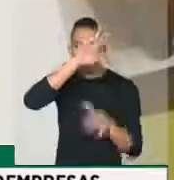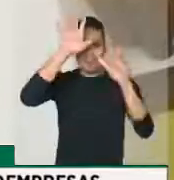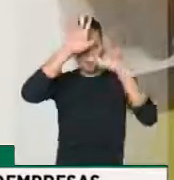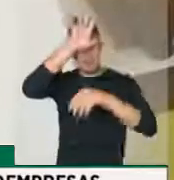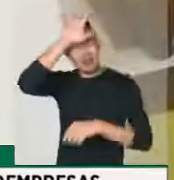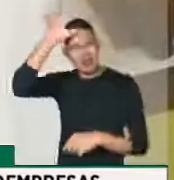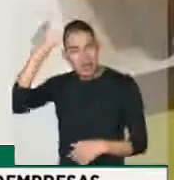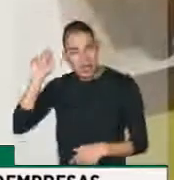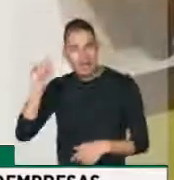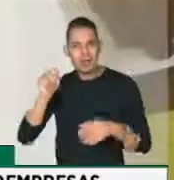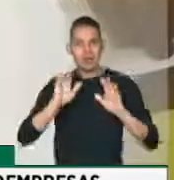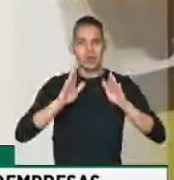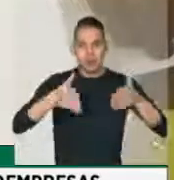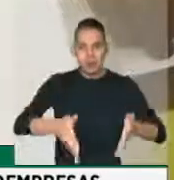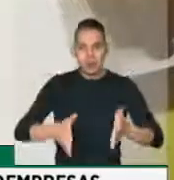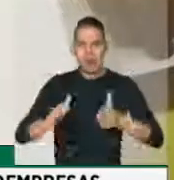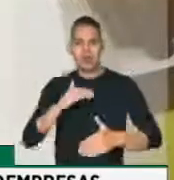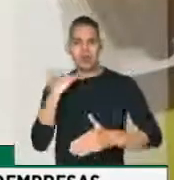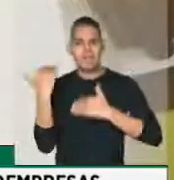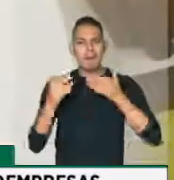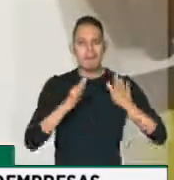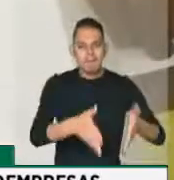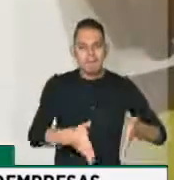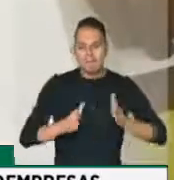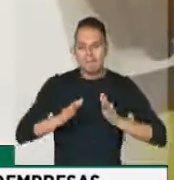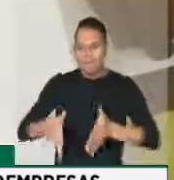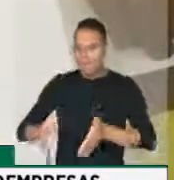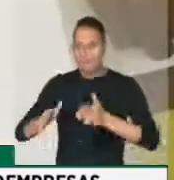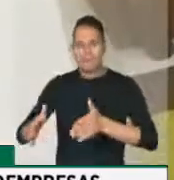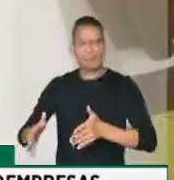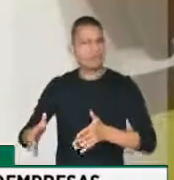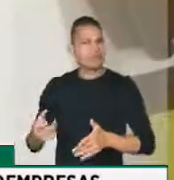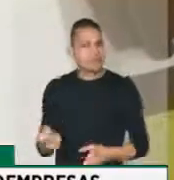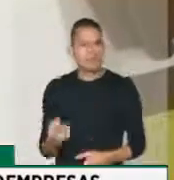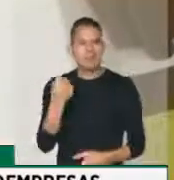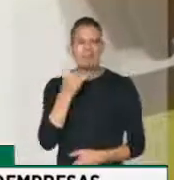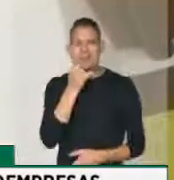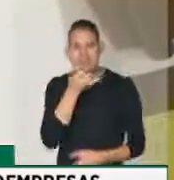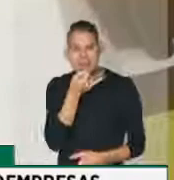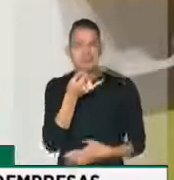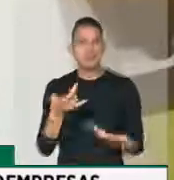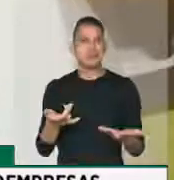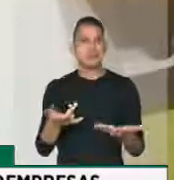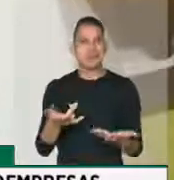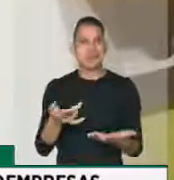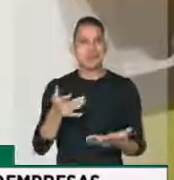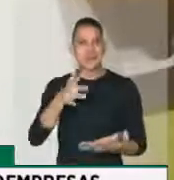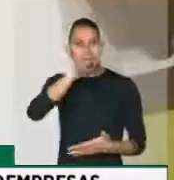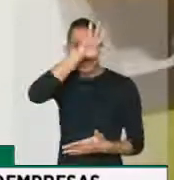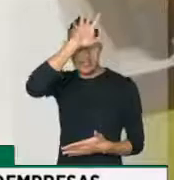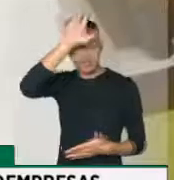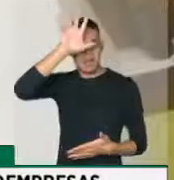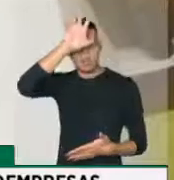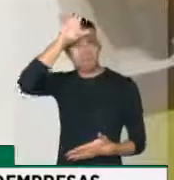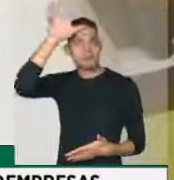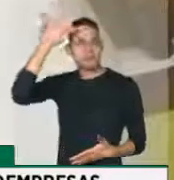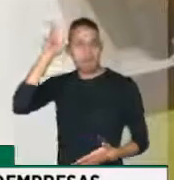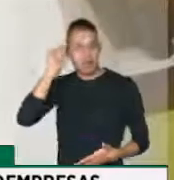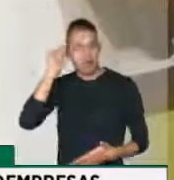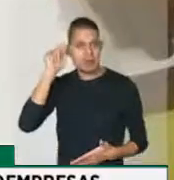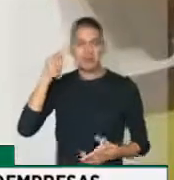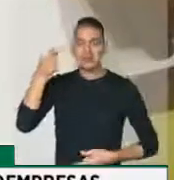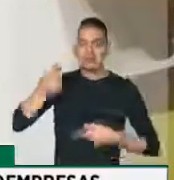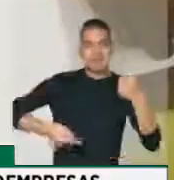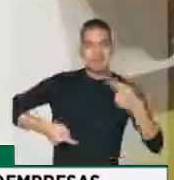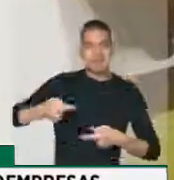covas rasas, são devastadoras, presidente Rodrigo Maia. E ali em Manaus não tem debate sobre crise